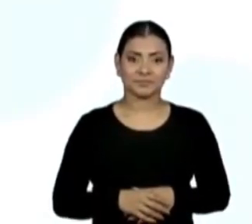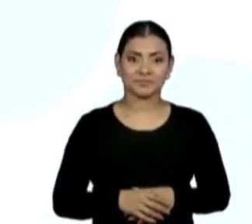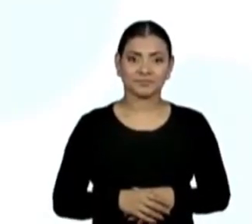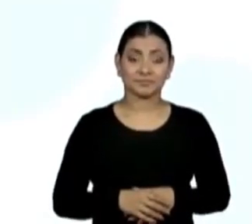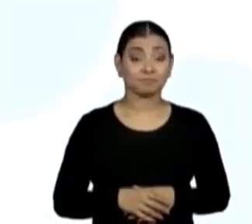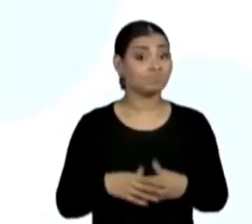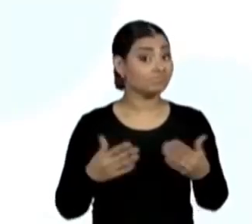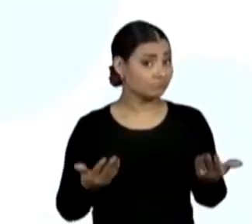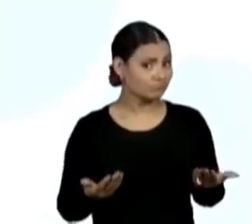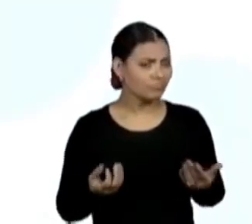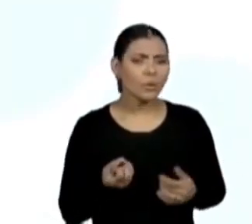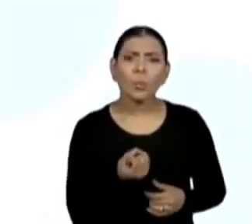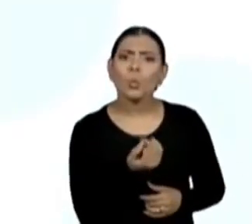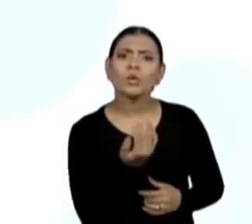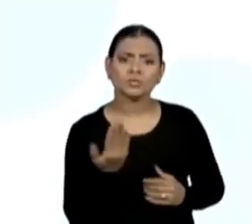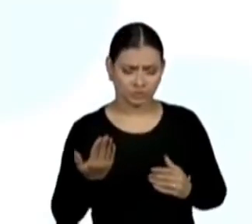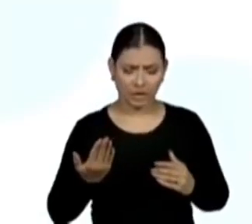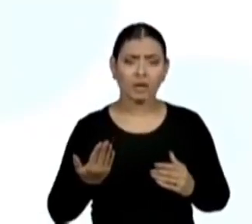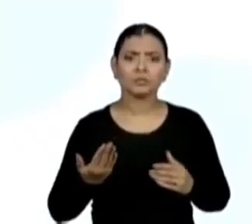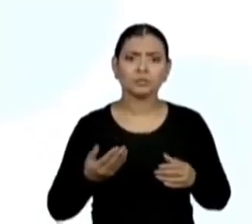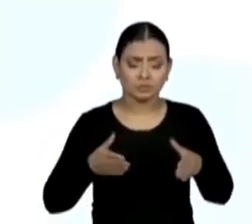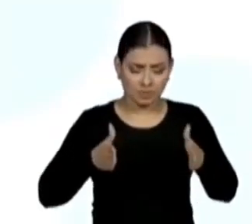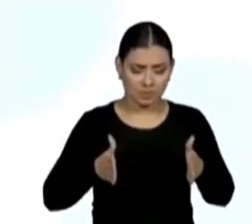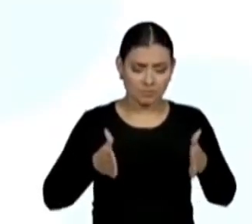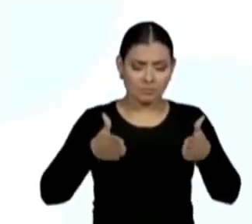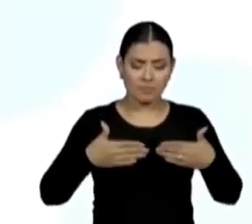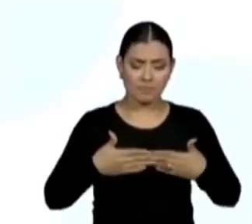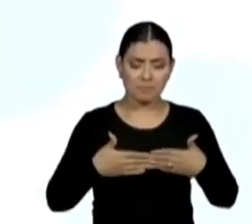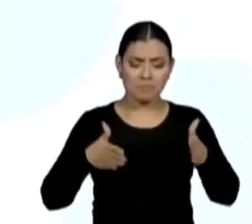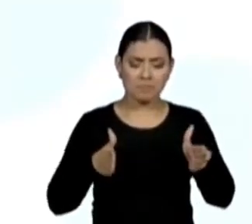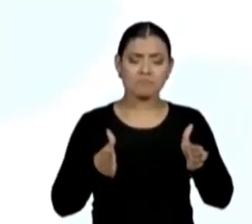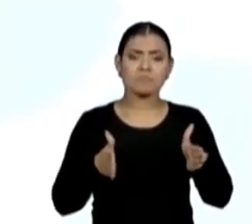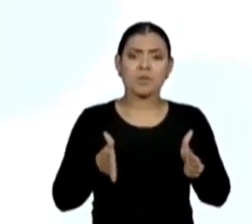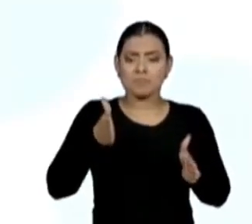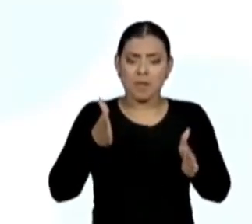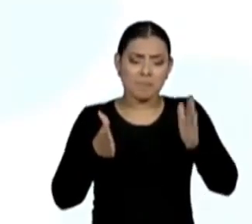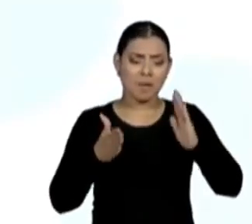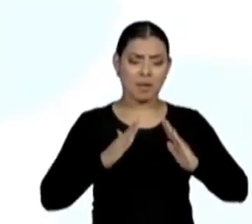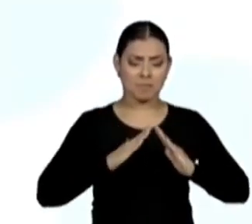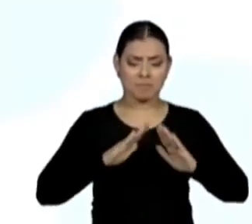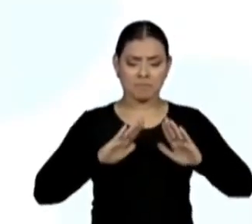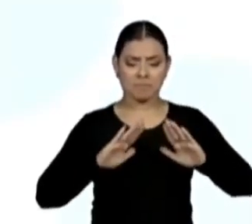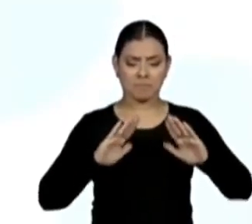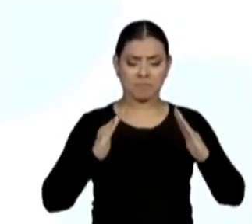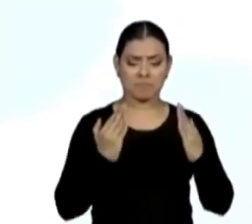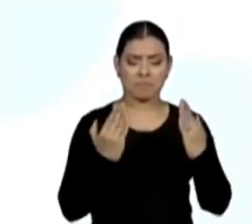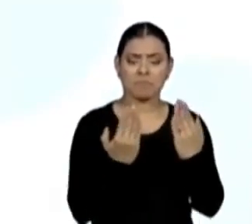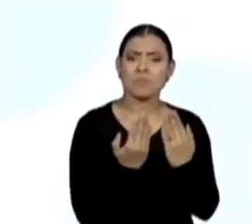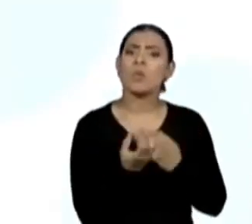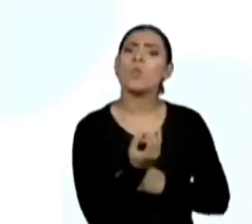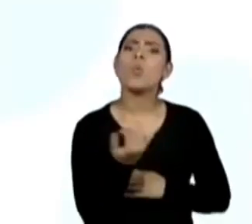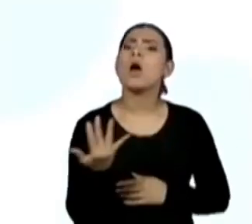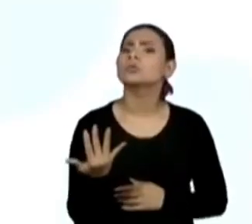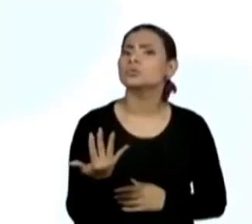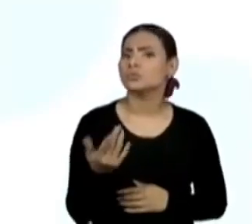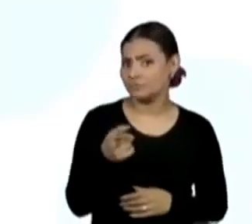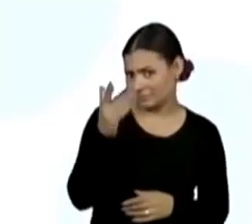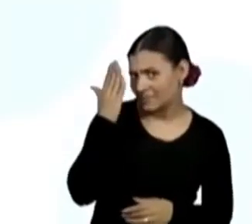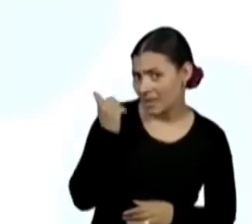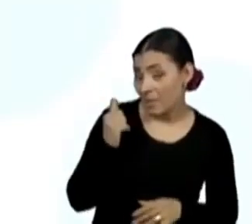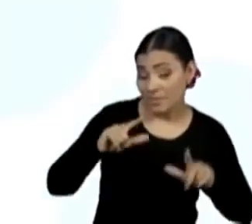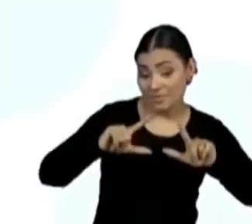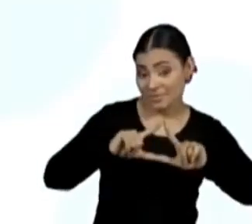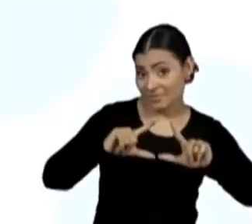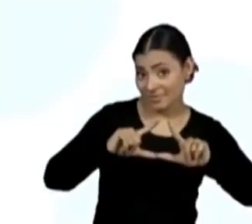O número de lados do pentágono e o número de lados do triângulo. Do triângulo, nós já